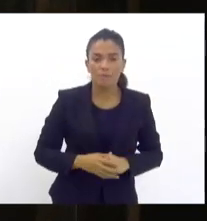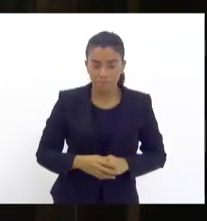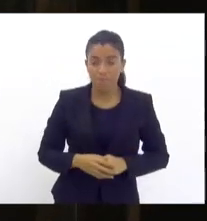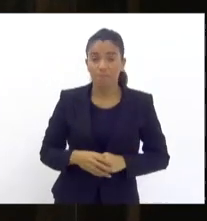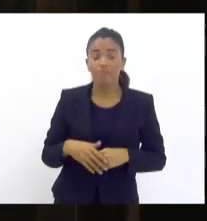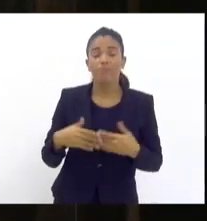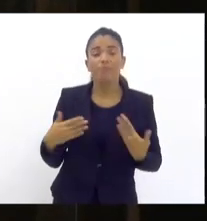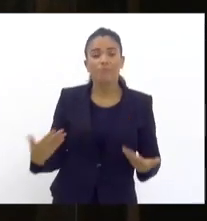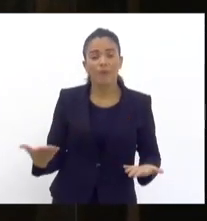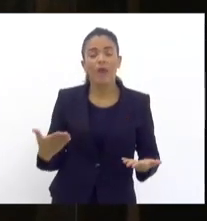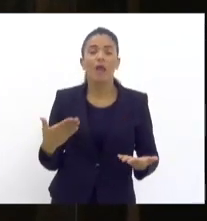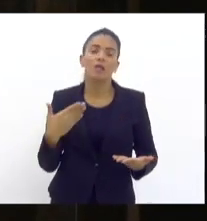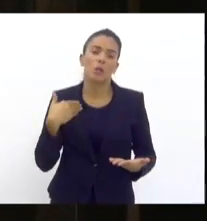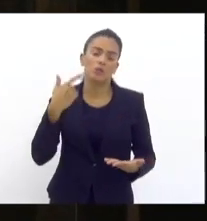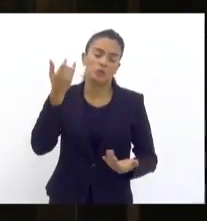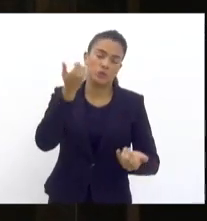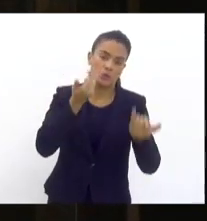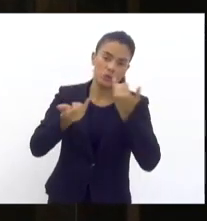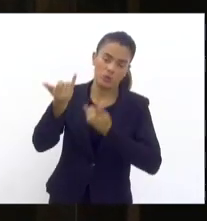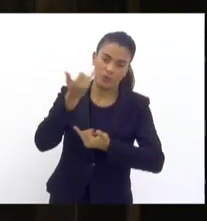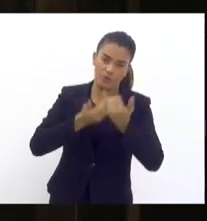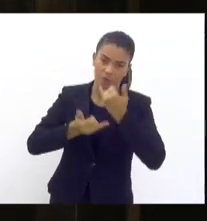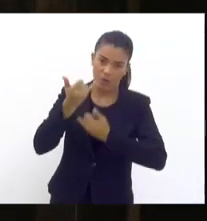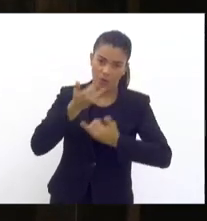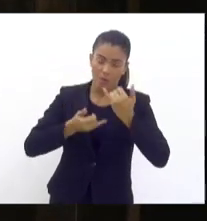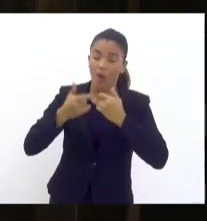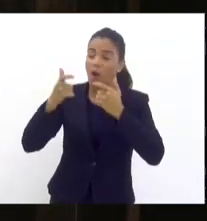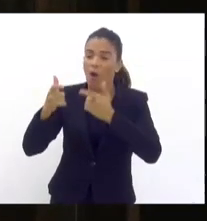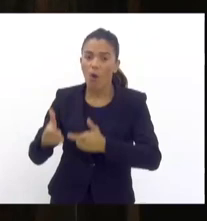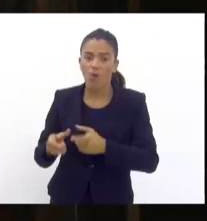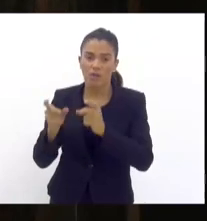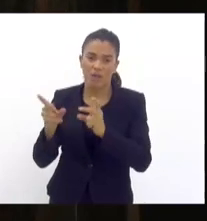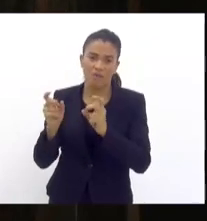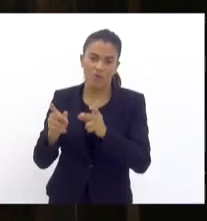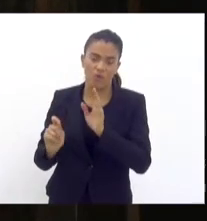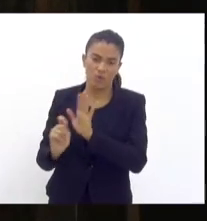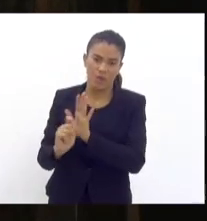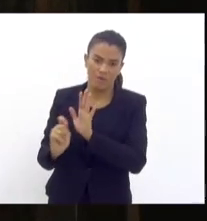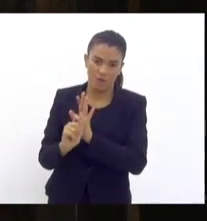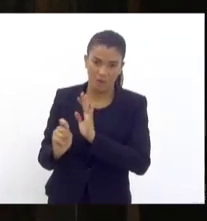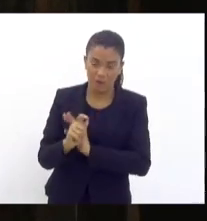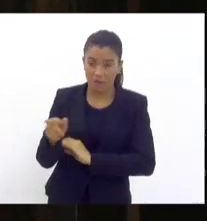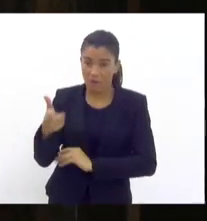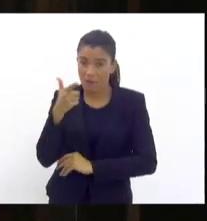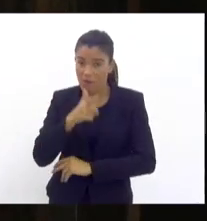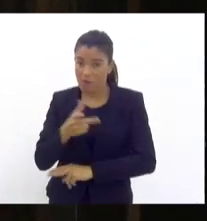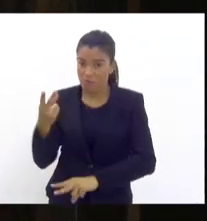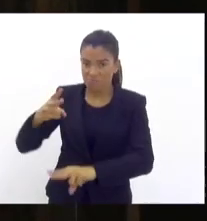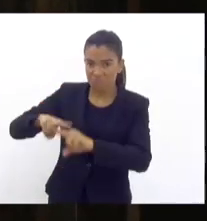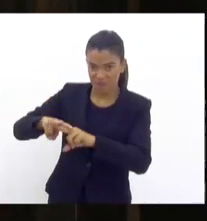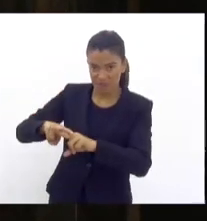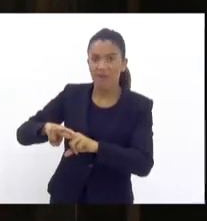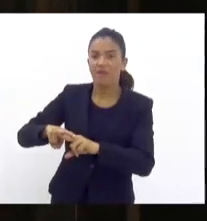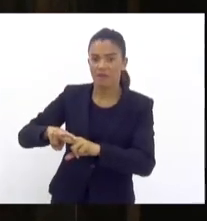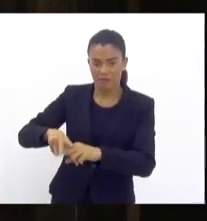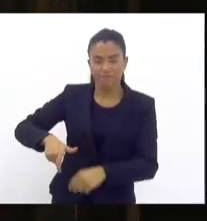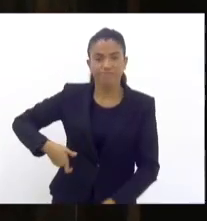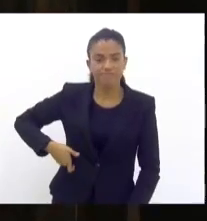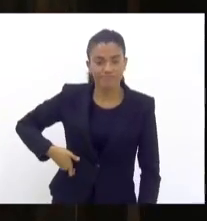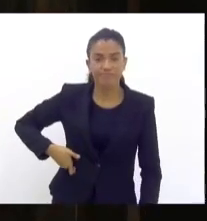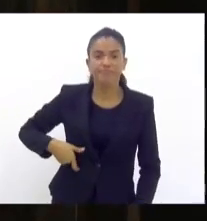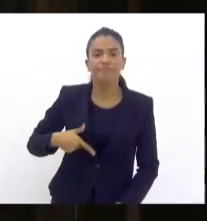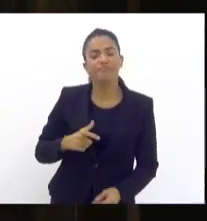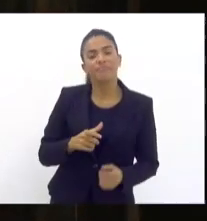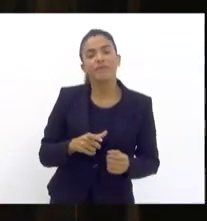informação de onde estava esse traficante, conseguimos capturá-lo na posse de uma pistola, levamos para a